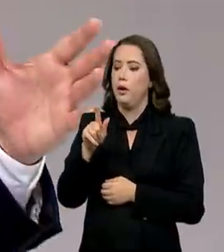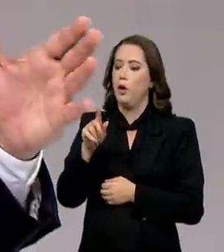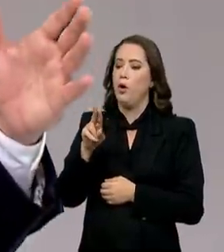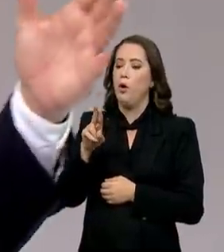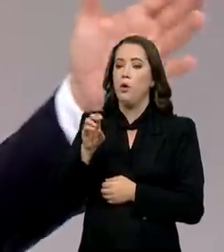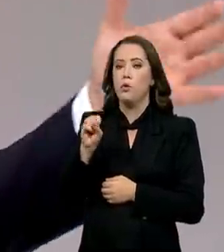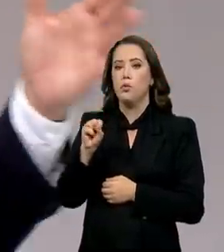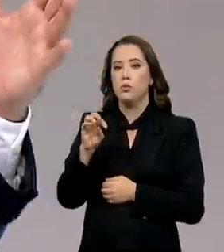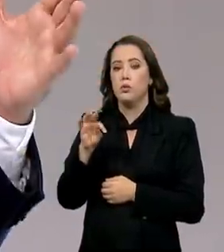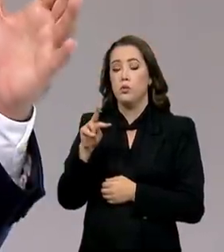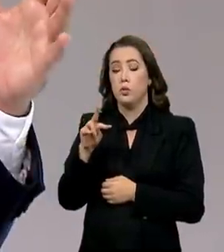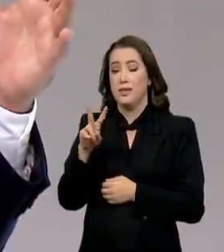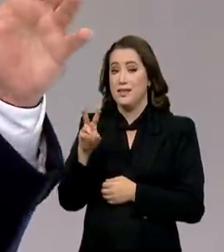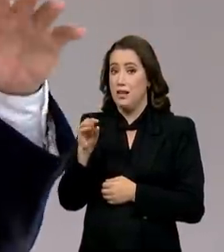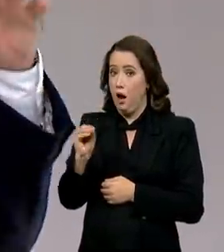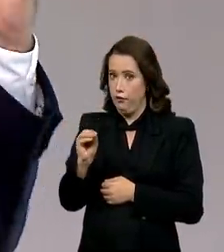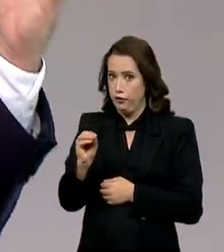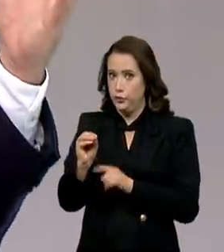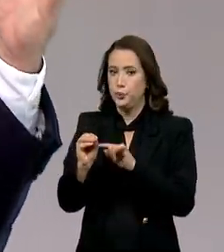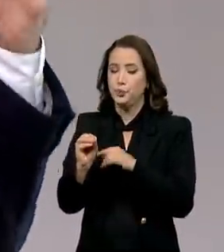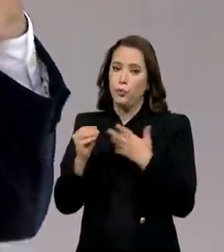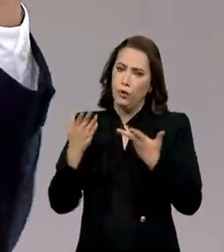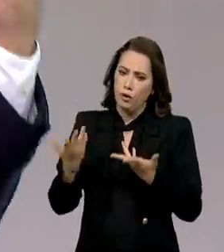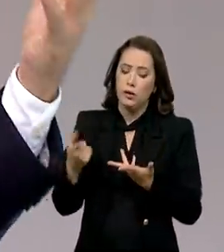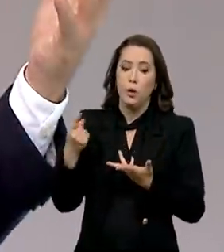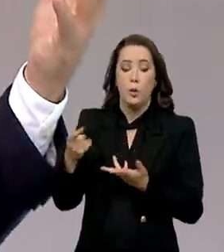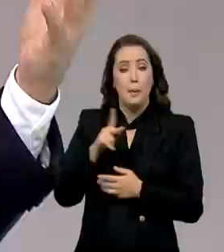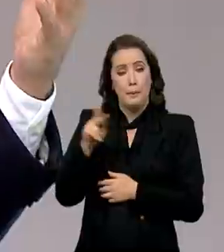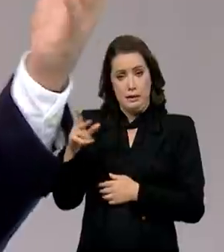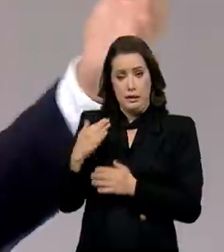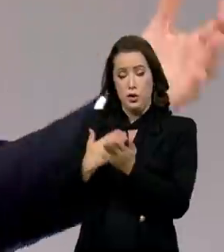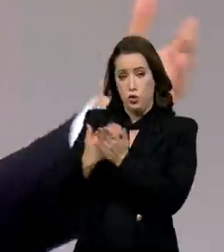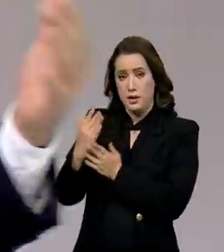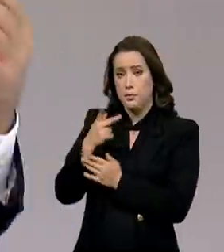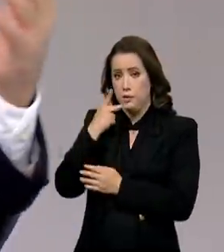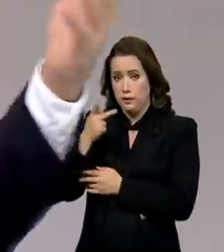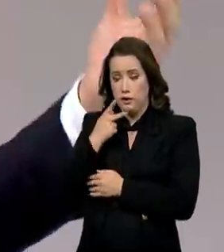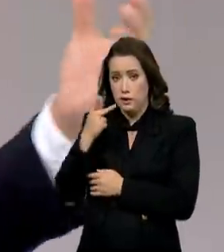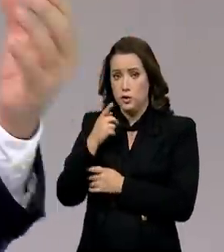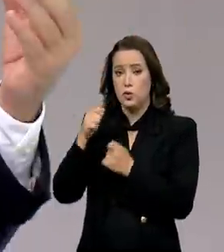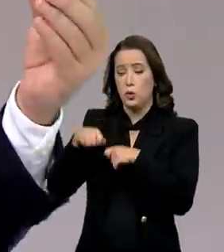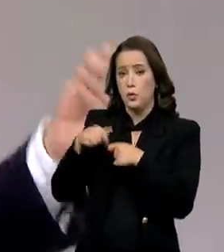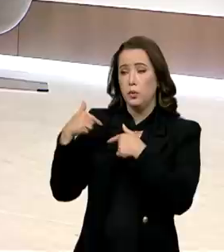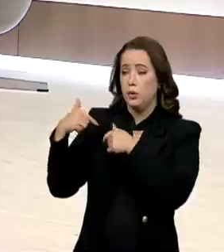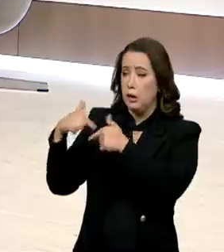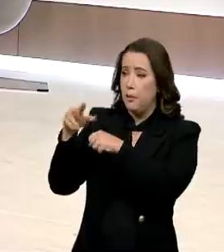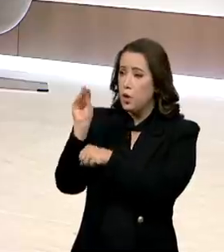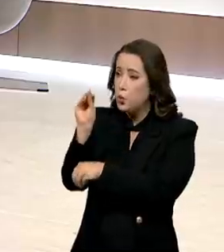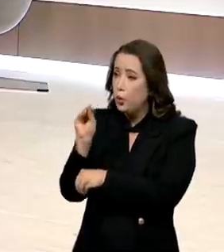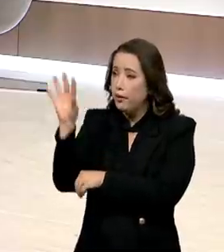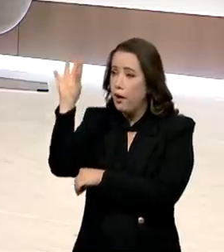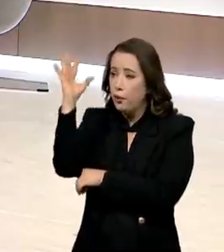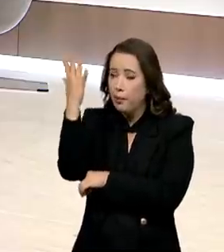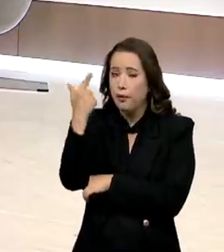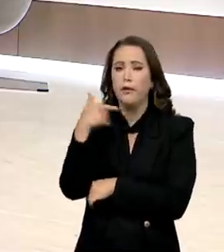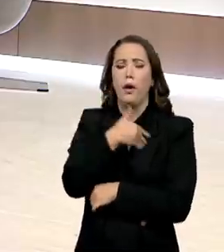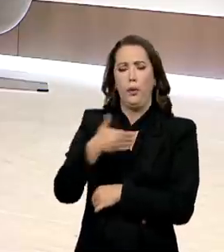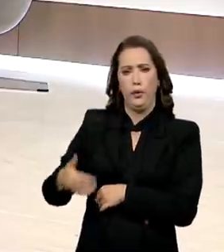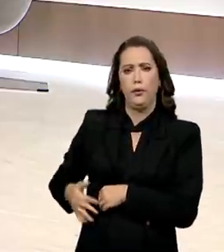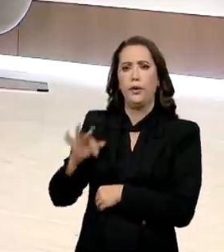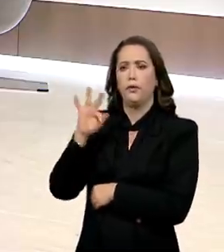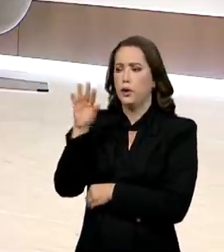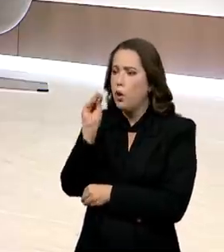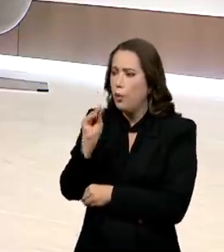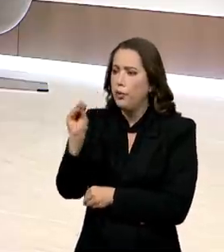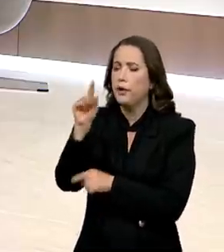da economia verde, que já é uma realidade no Brasil, precisa sim ganhar escala, e o trabalho do governo federal é muito nesse sentido, também da